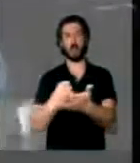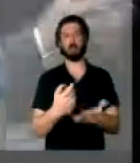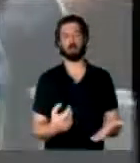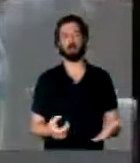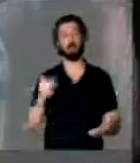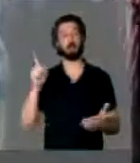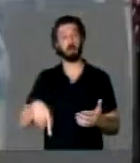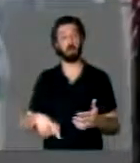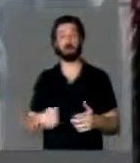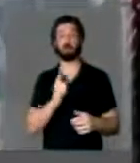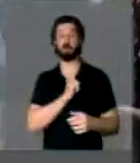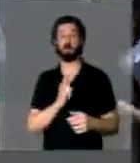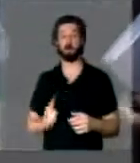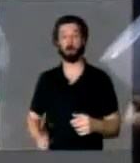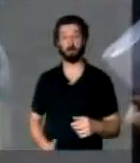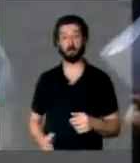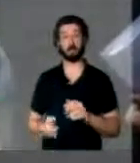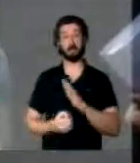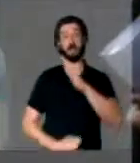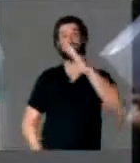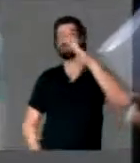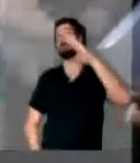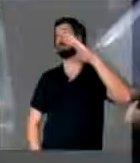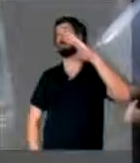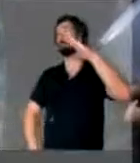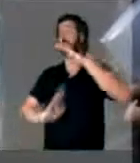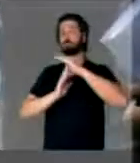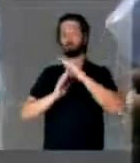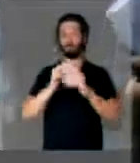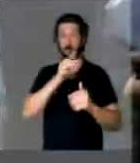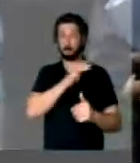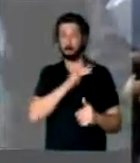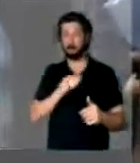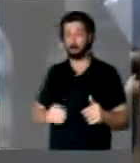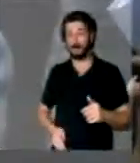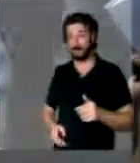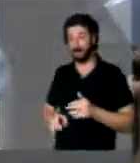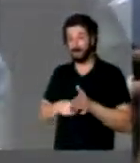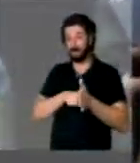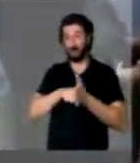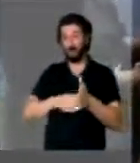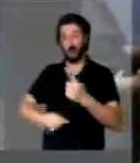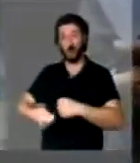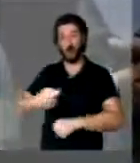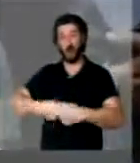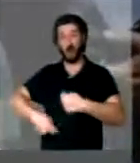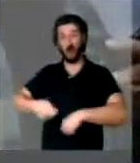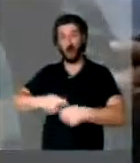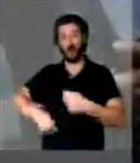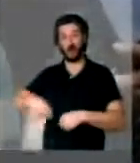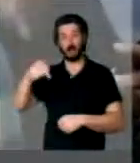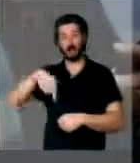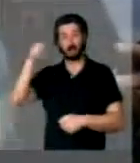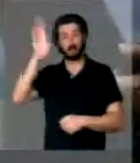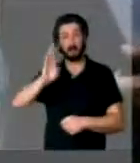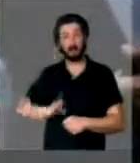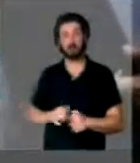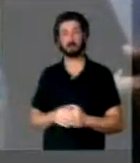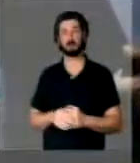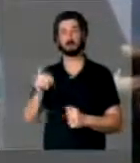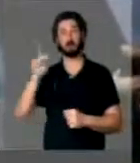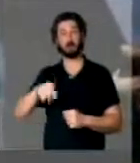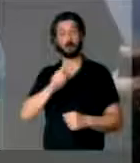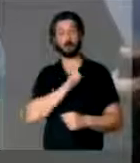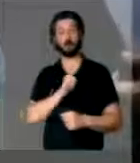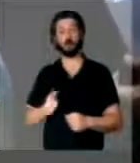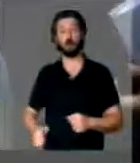governo que tem o número recorde de ministros investigados por corrupção nessa república. É um